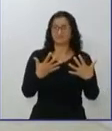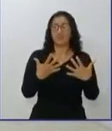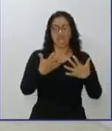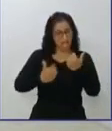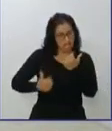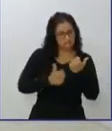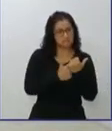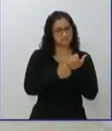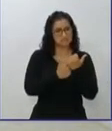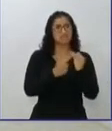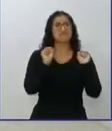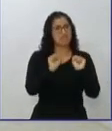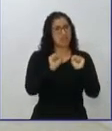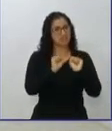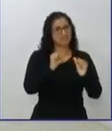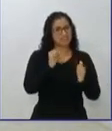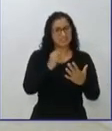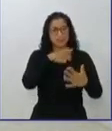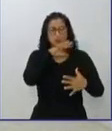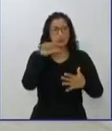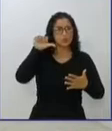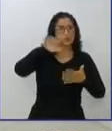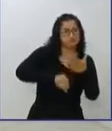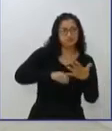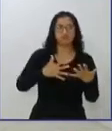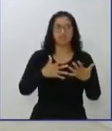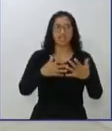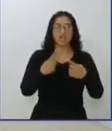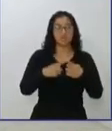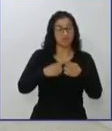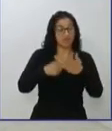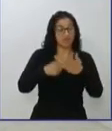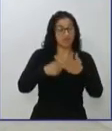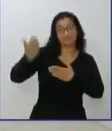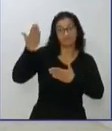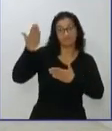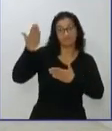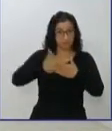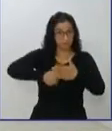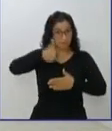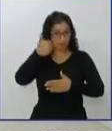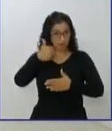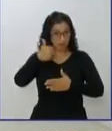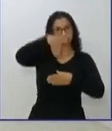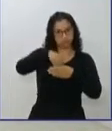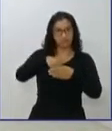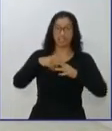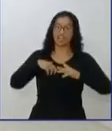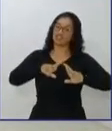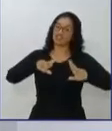O senhor não acha ser uma contradição, talvez, do seu discurso anterior para essa postura atual?